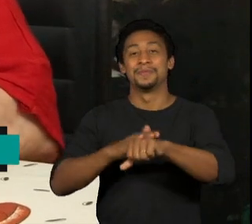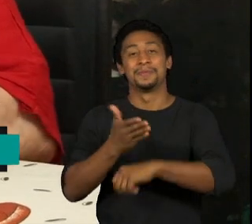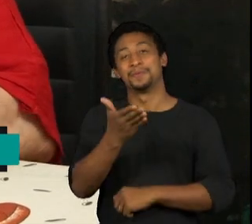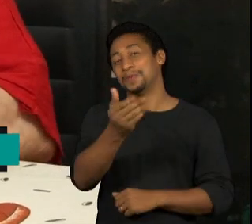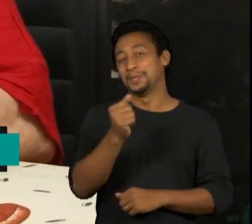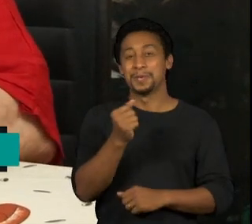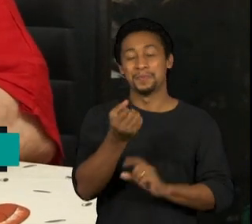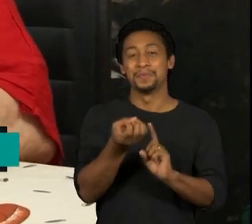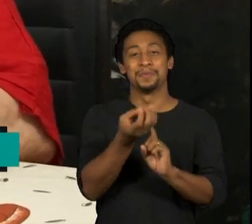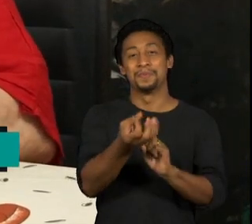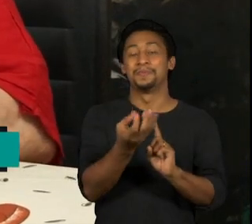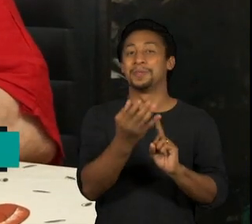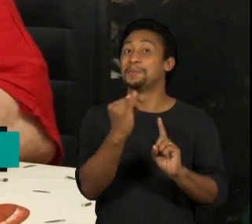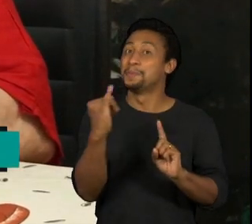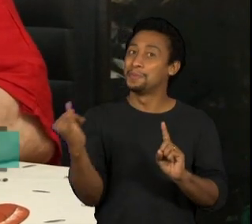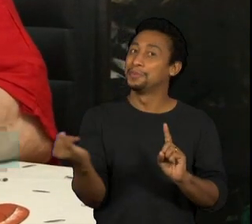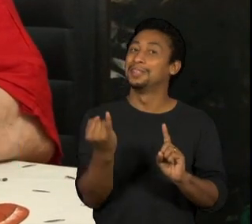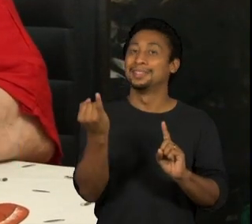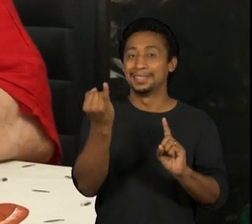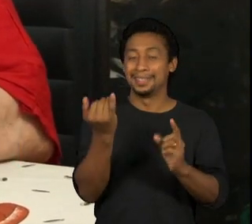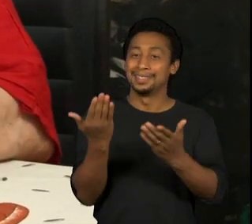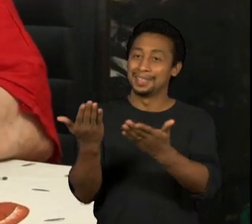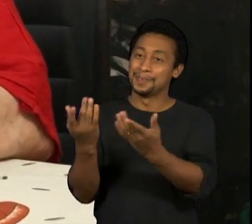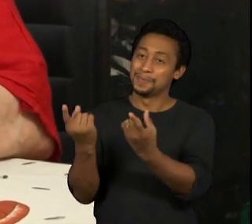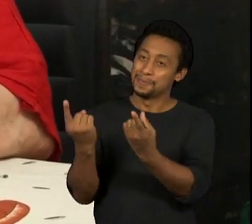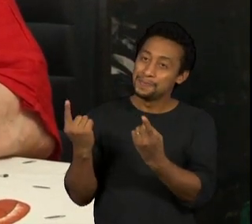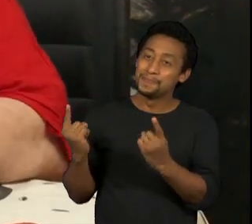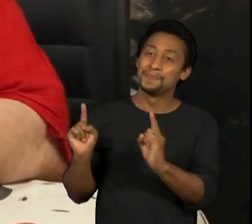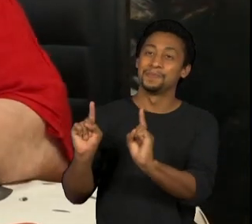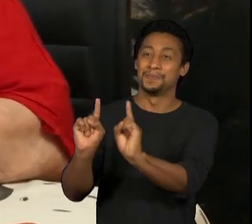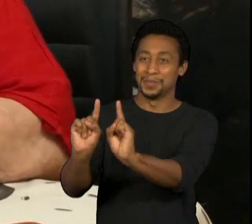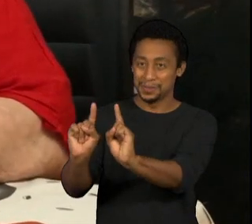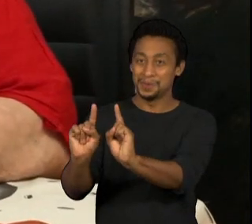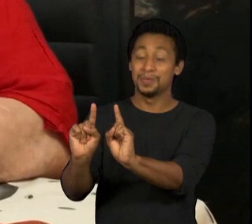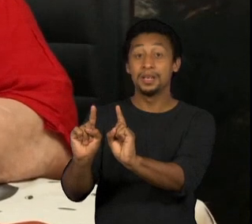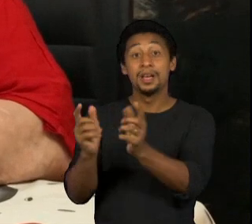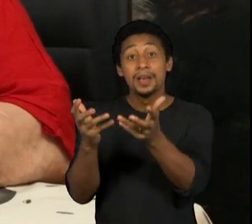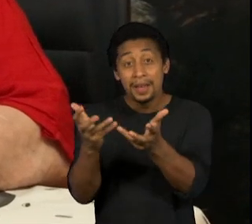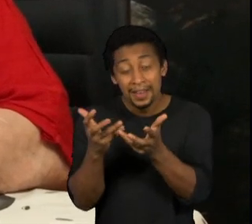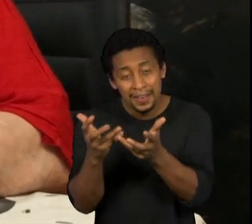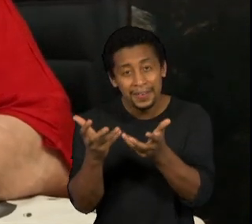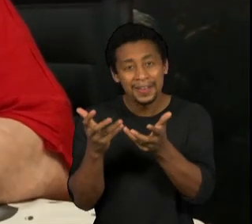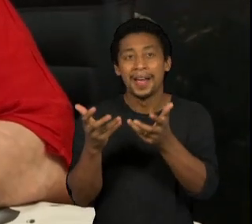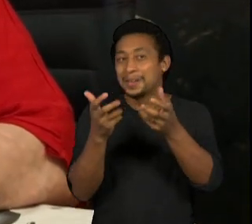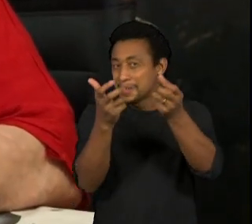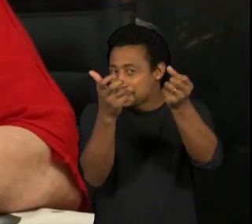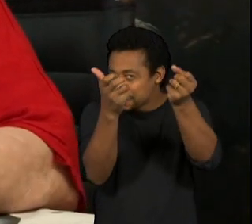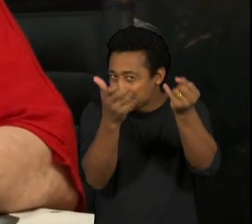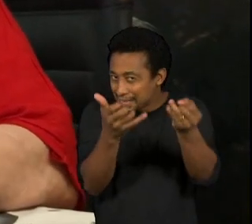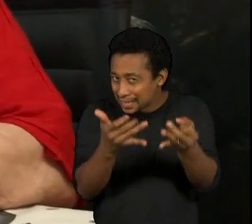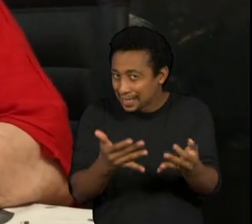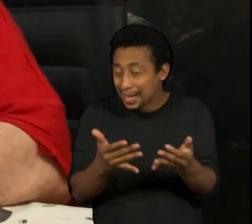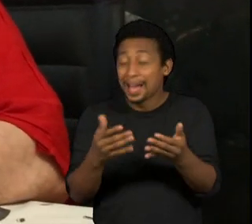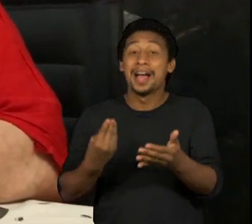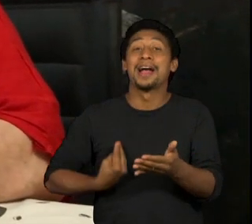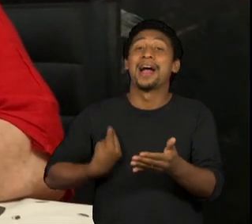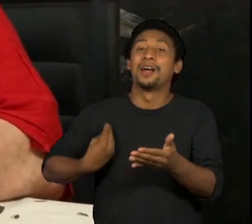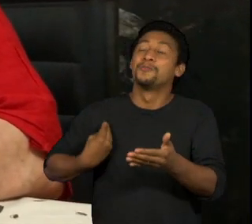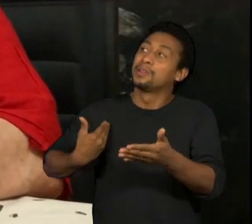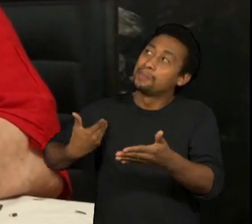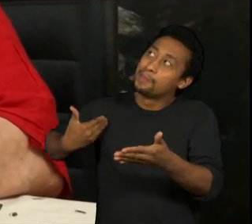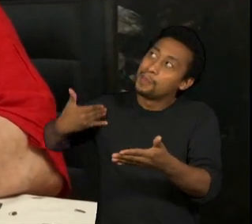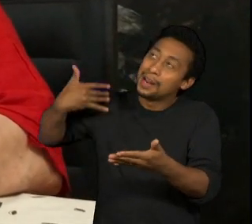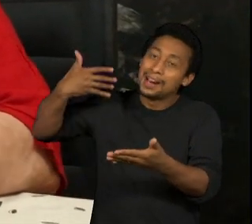tão importante aí para o programa Persona. Queria falar um pouco da nossa trajetória nesses